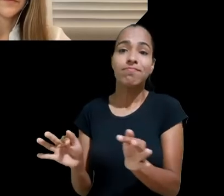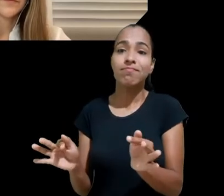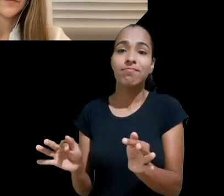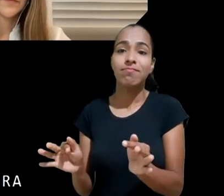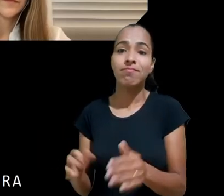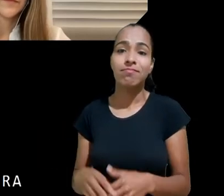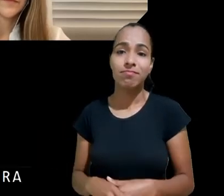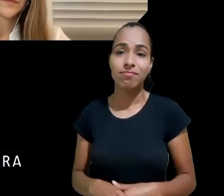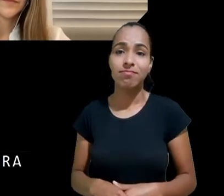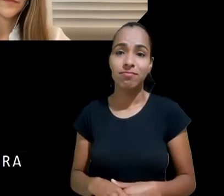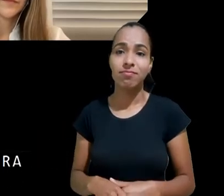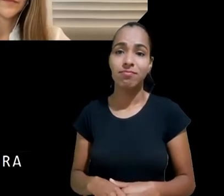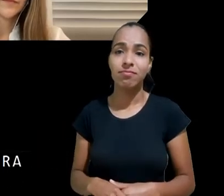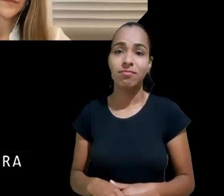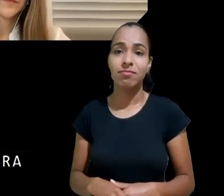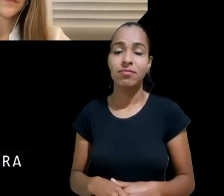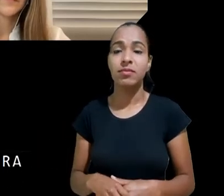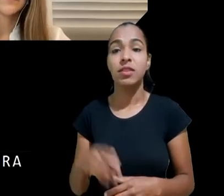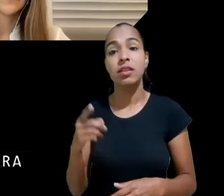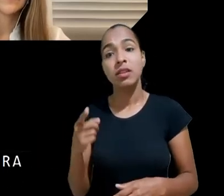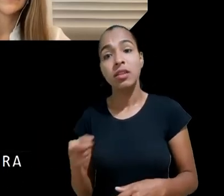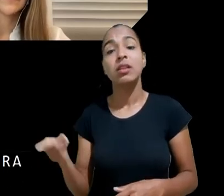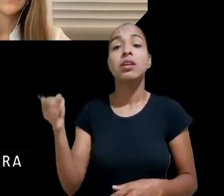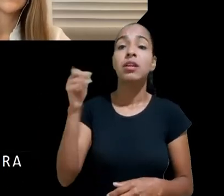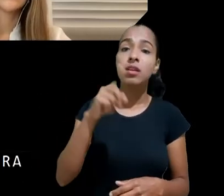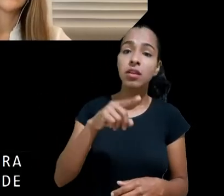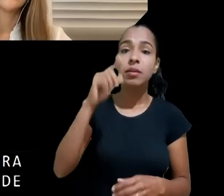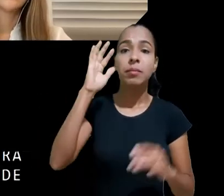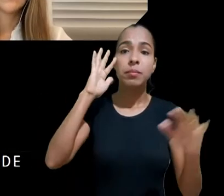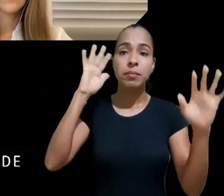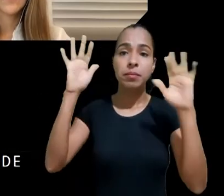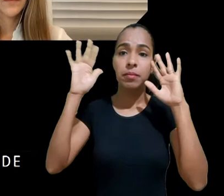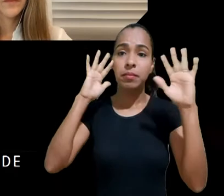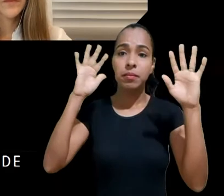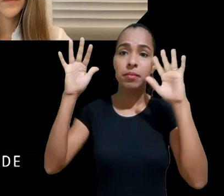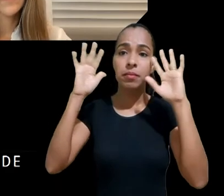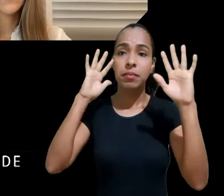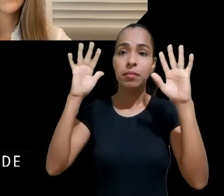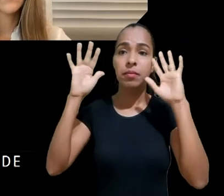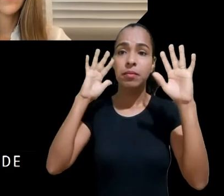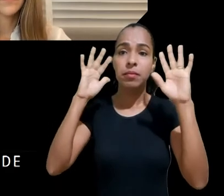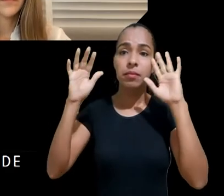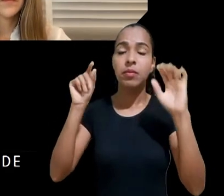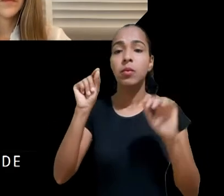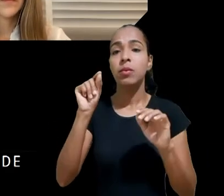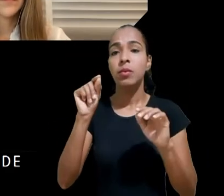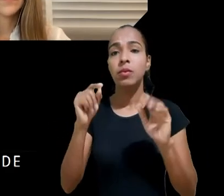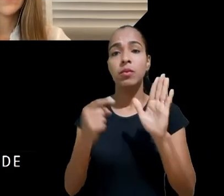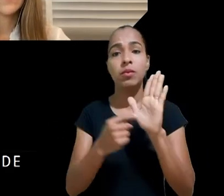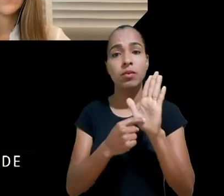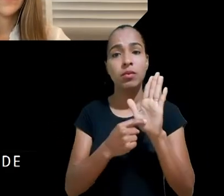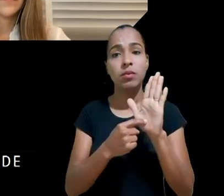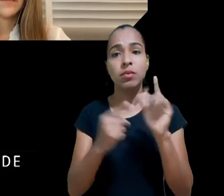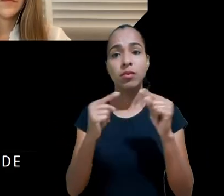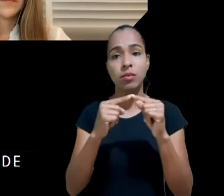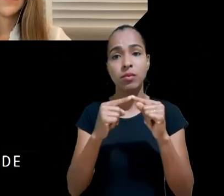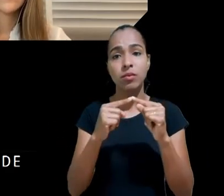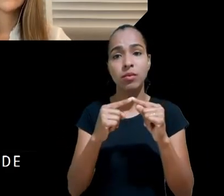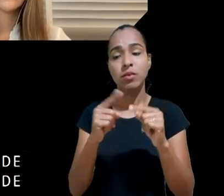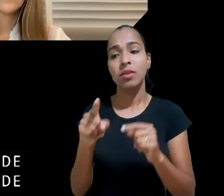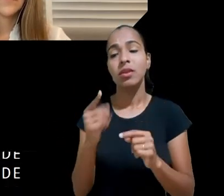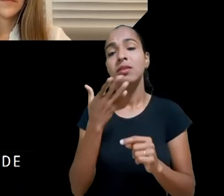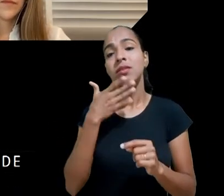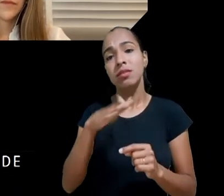leitura sistemática quando a gente está diante de um Estatuto da Criança e Adolescente, da Constituição Federal, antes de mais nada,